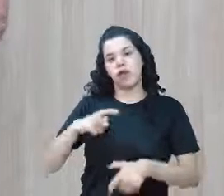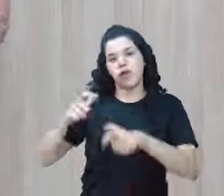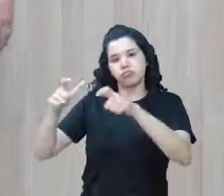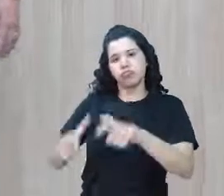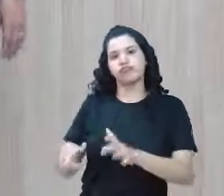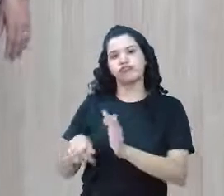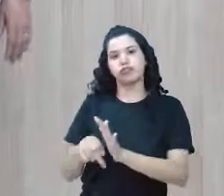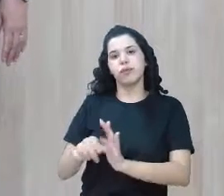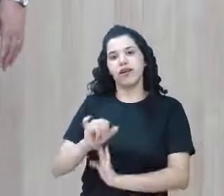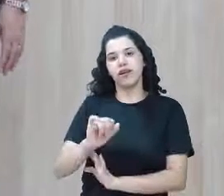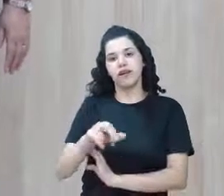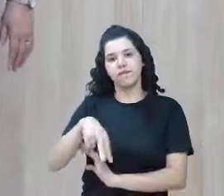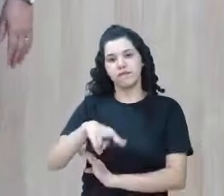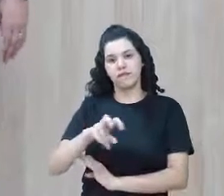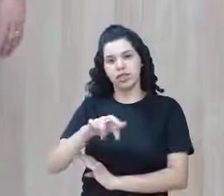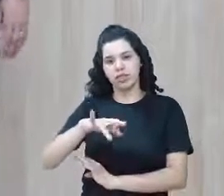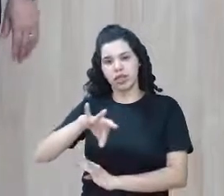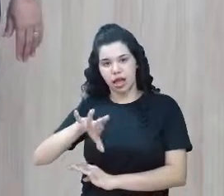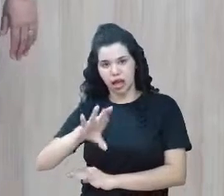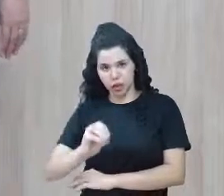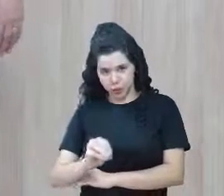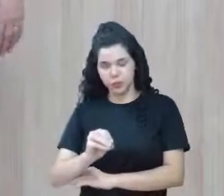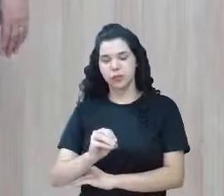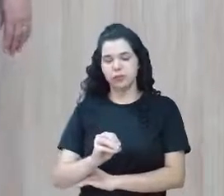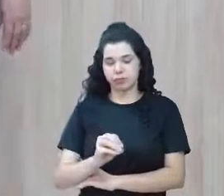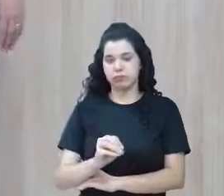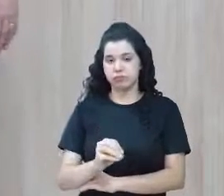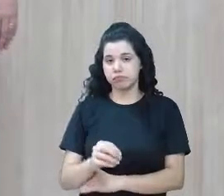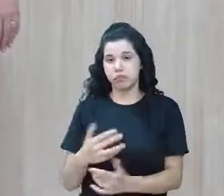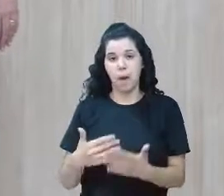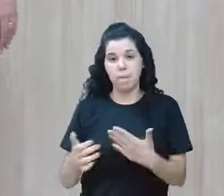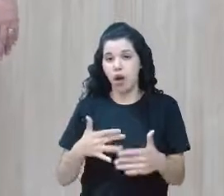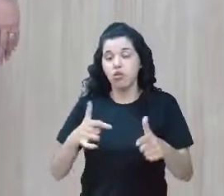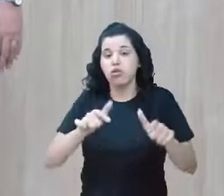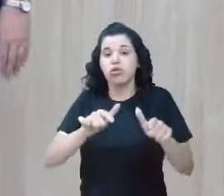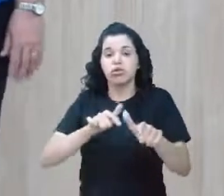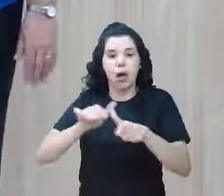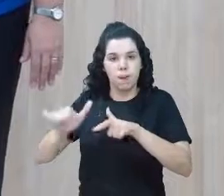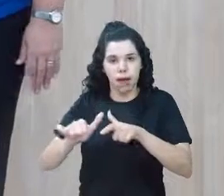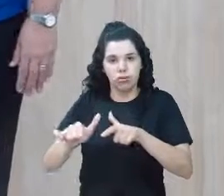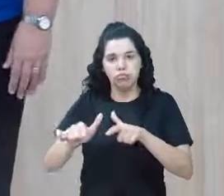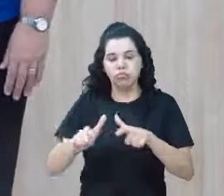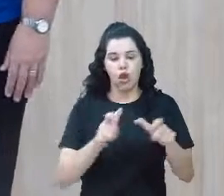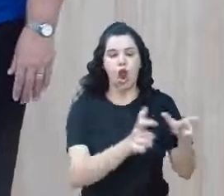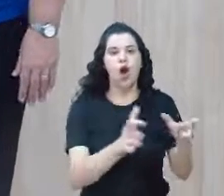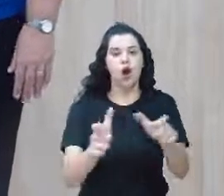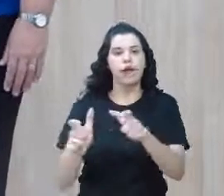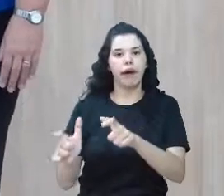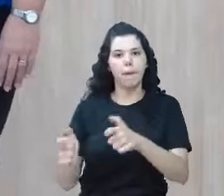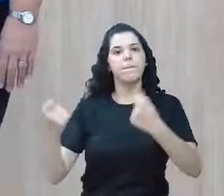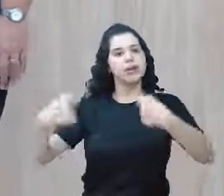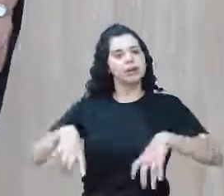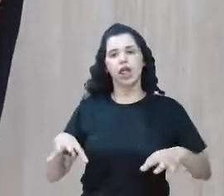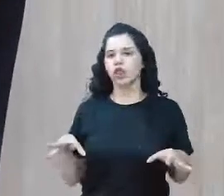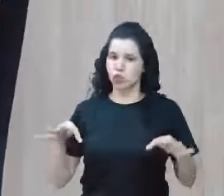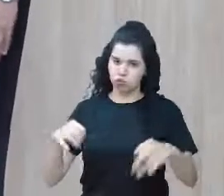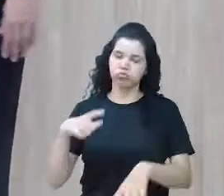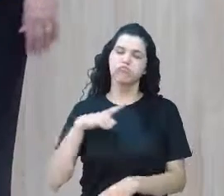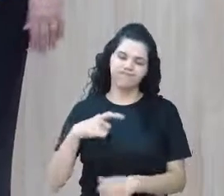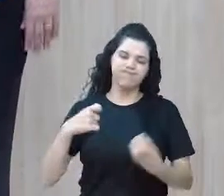Não importa qual seja o seu tipo de trabalho. Você precisa ter o seu inventário de tudo que você tem.